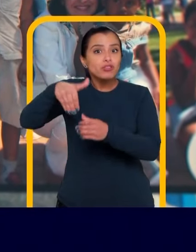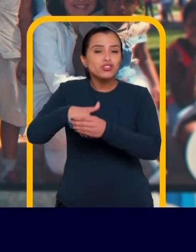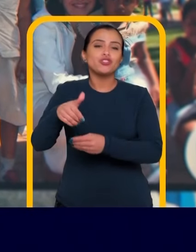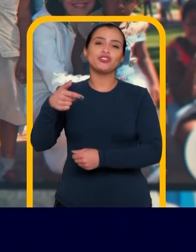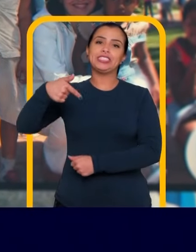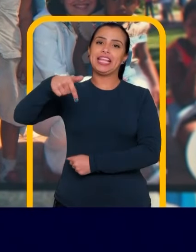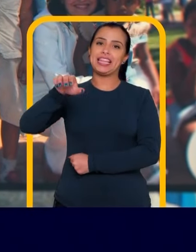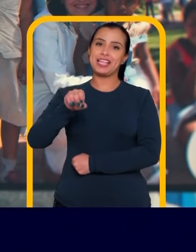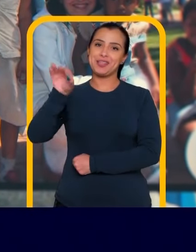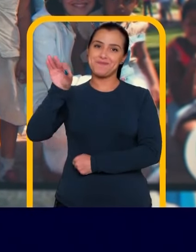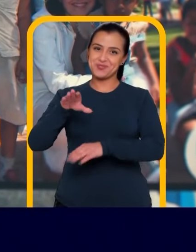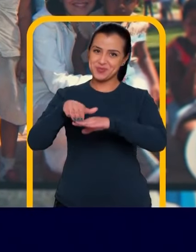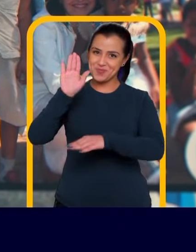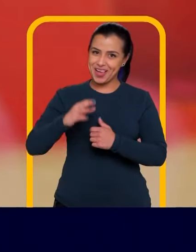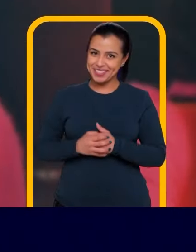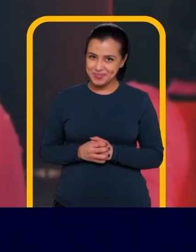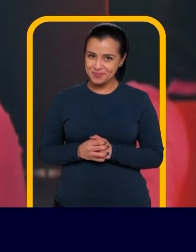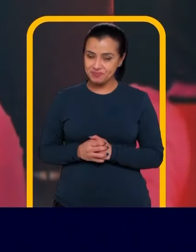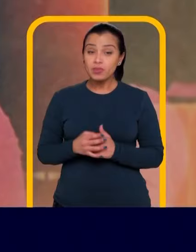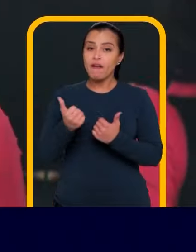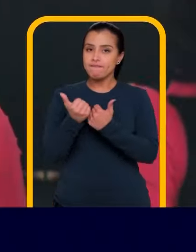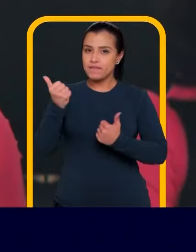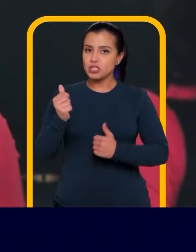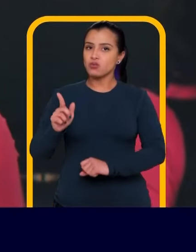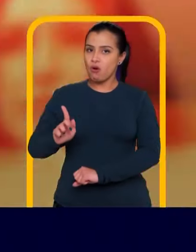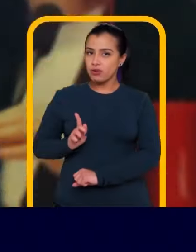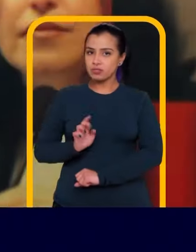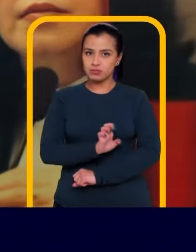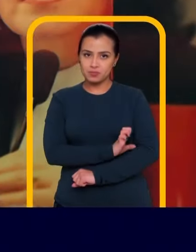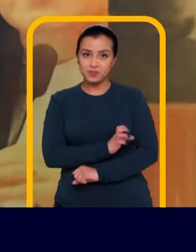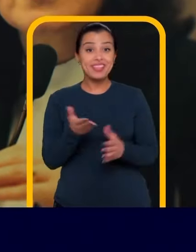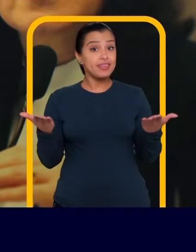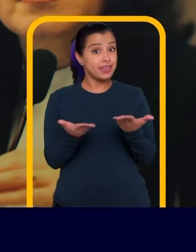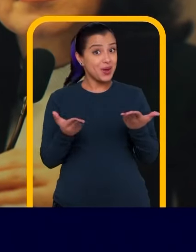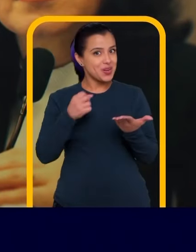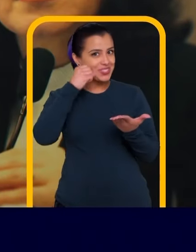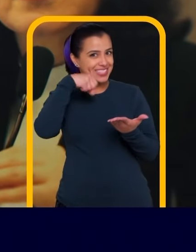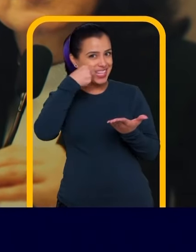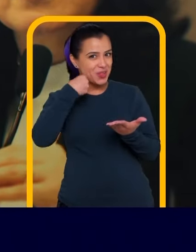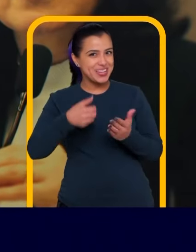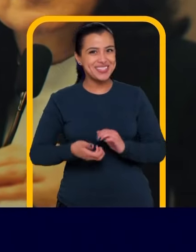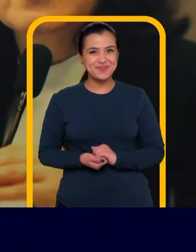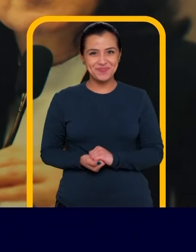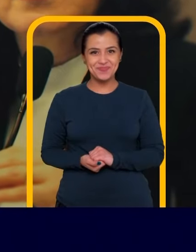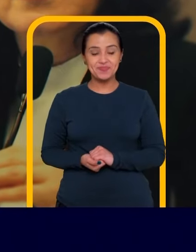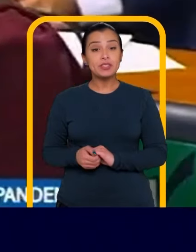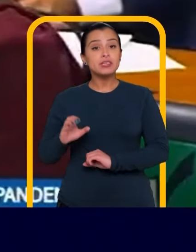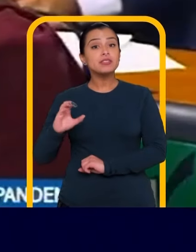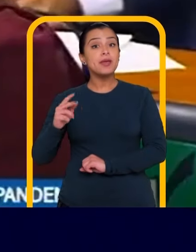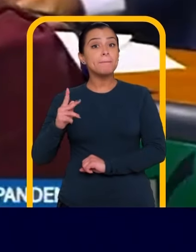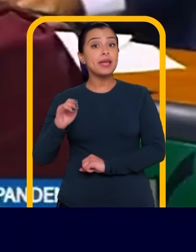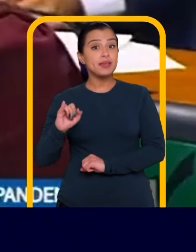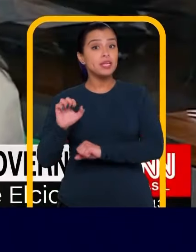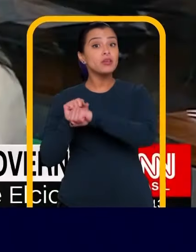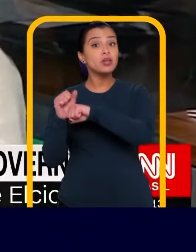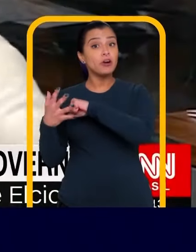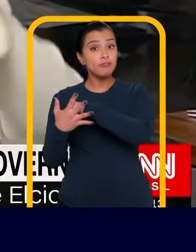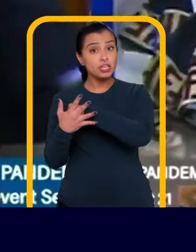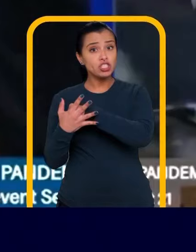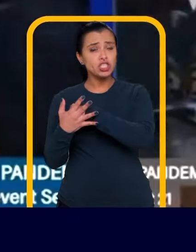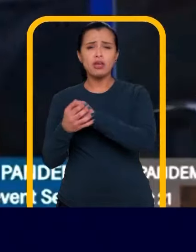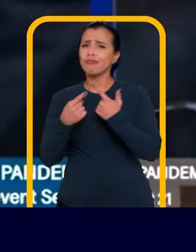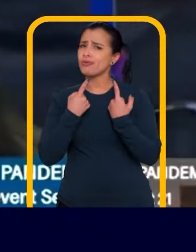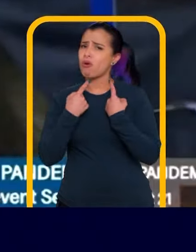mais de 70% dos votos Fui vice-governadora E agora sou senadora da República Na CPI da